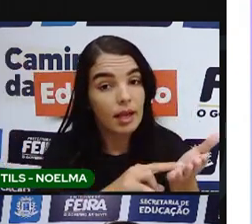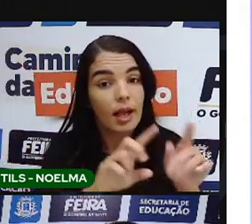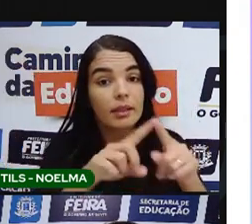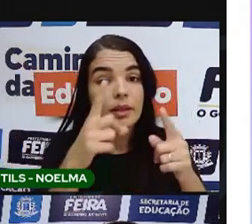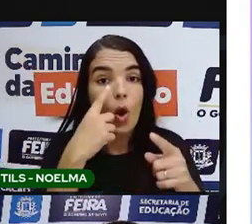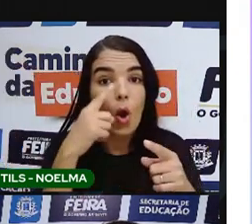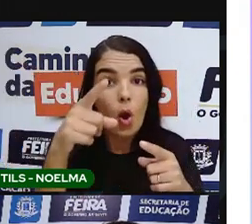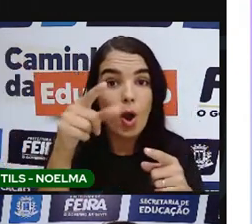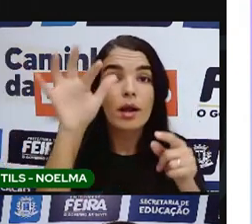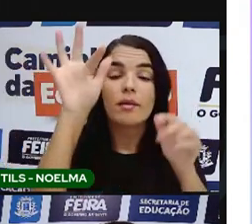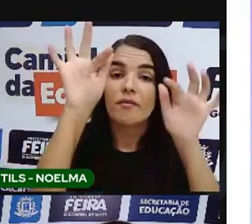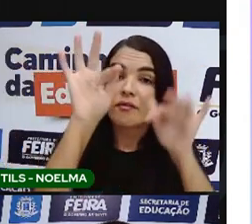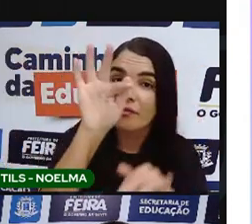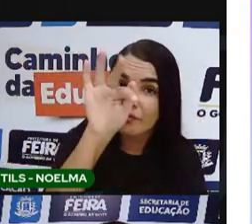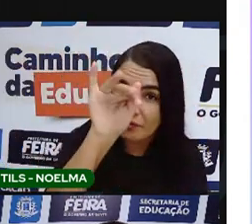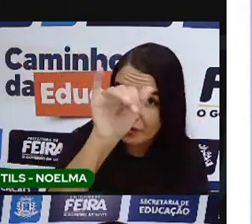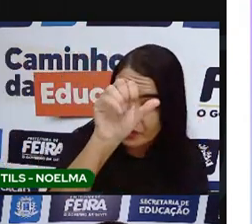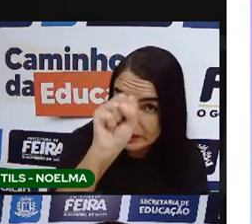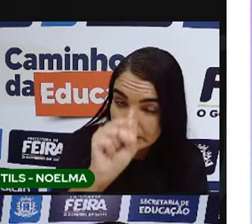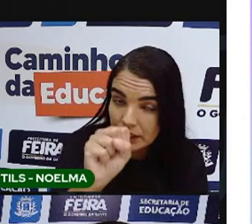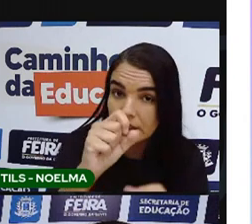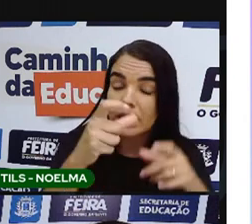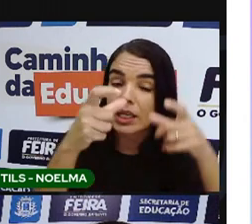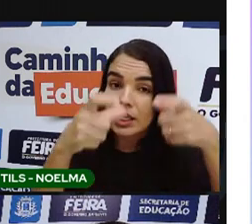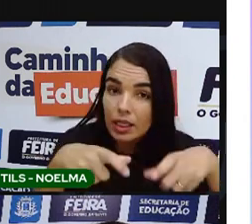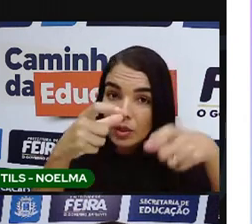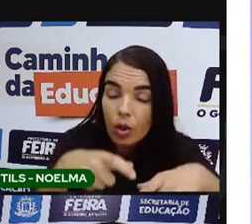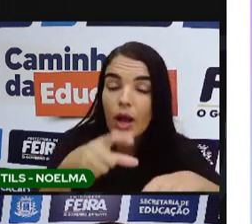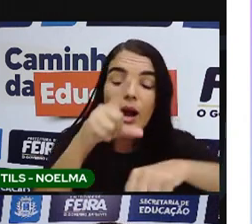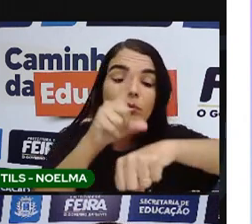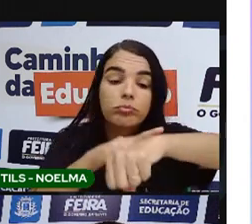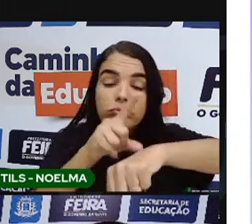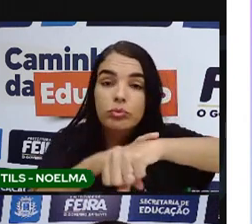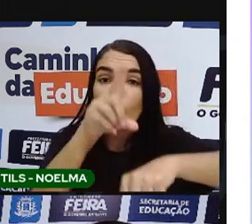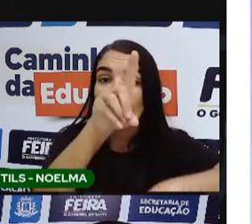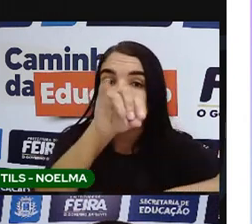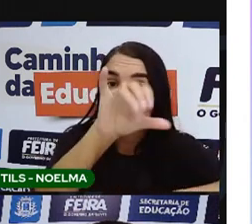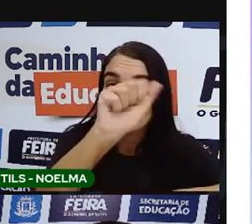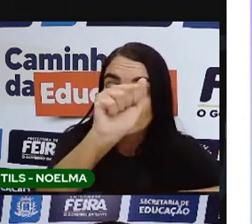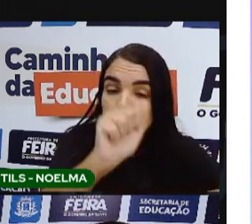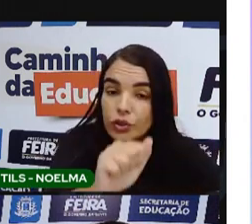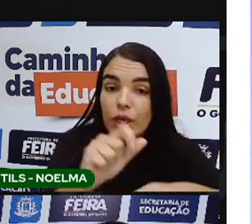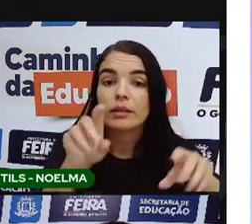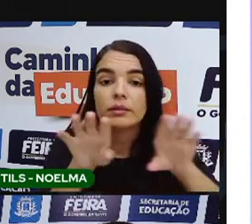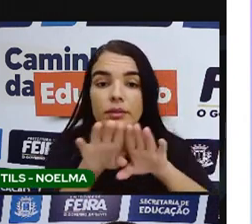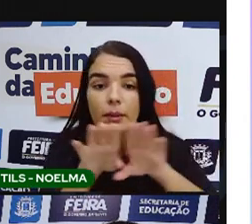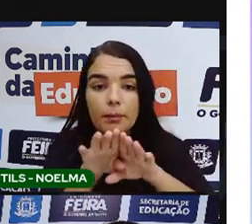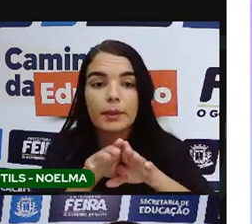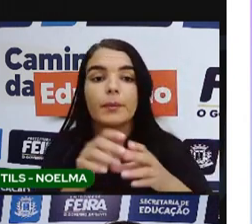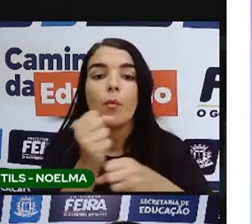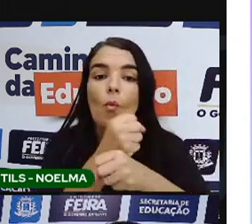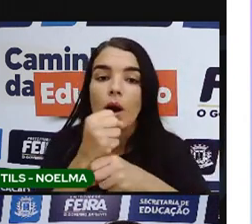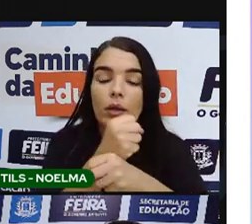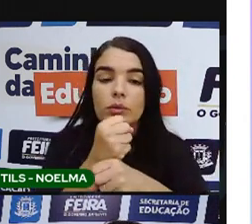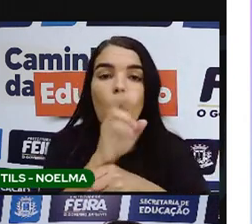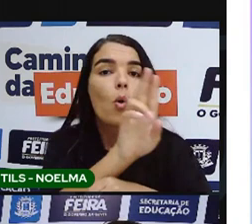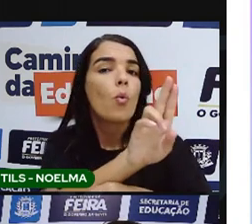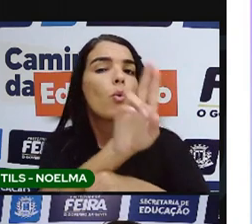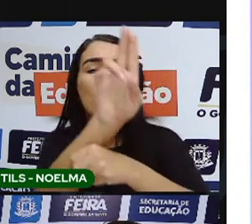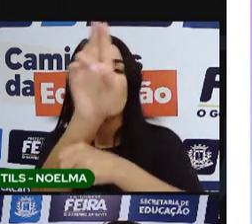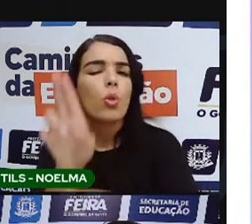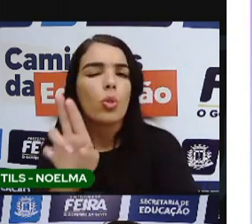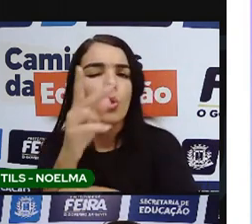local, feira de Santana, né? E a data que vocês escreveram a carta. Colocar, em